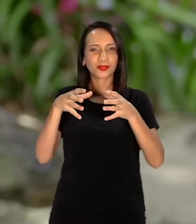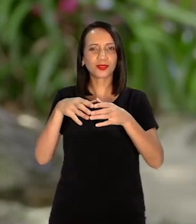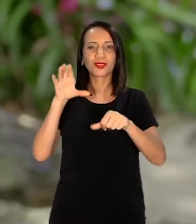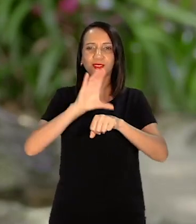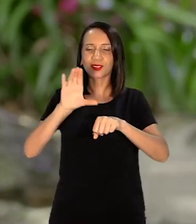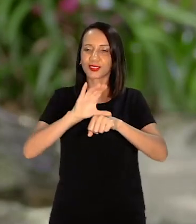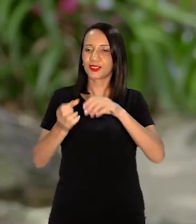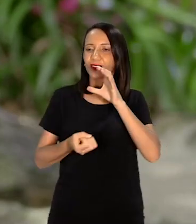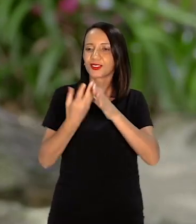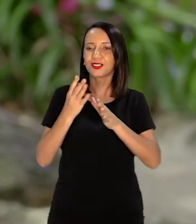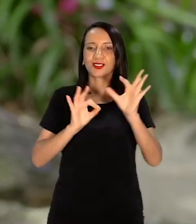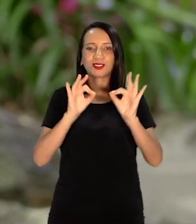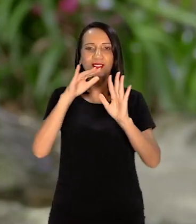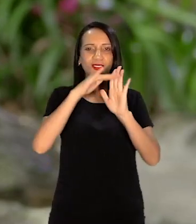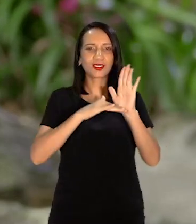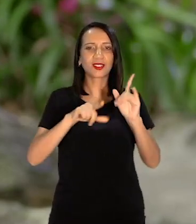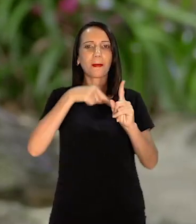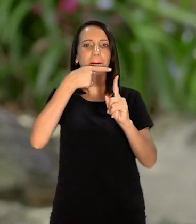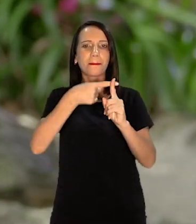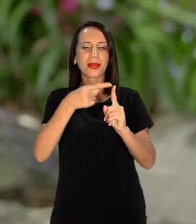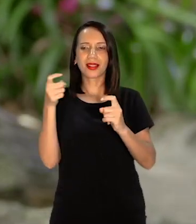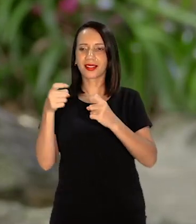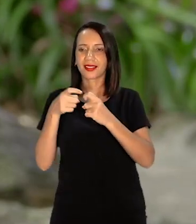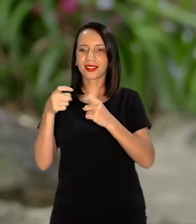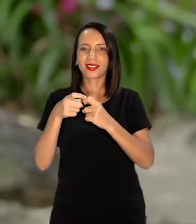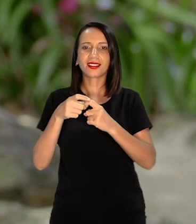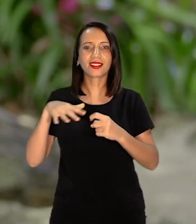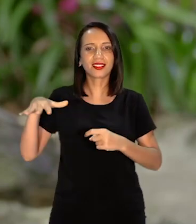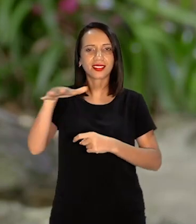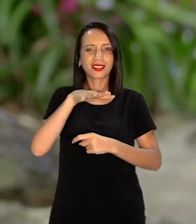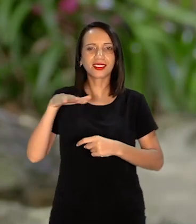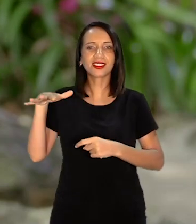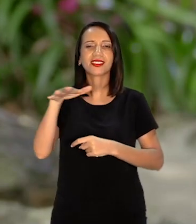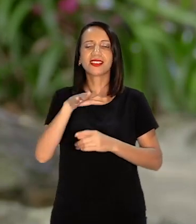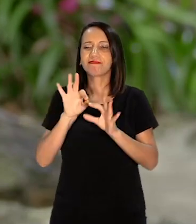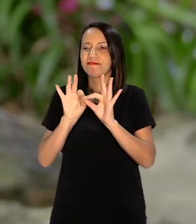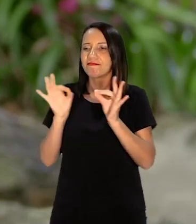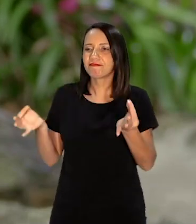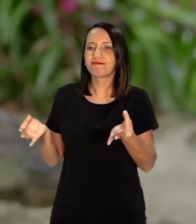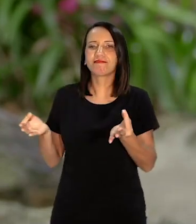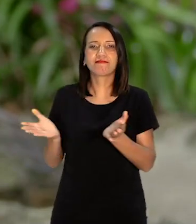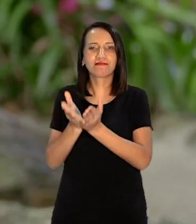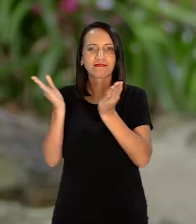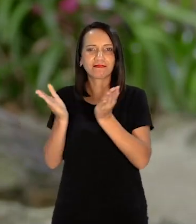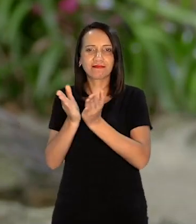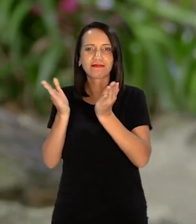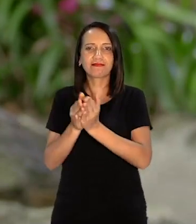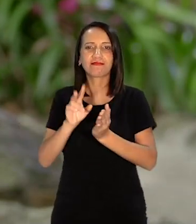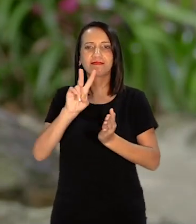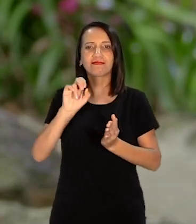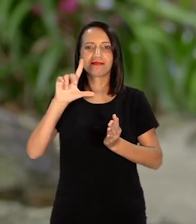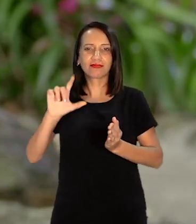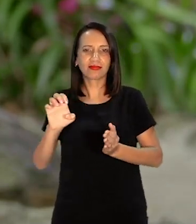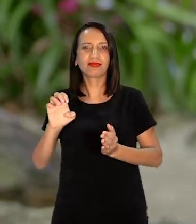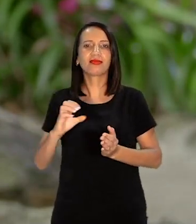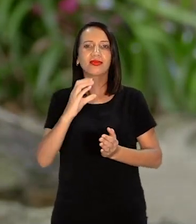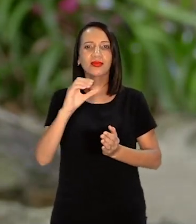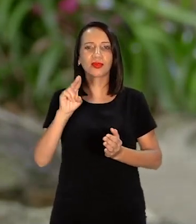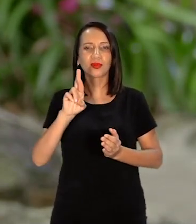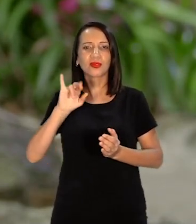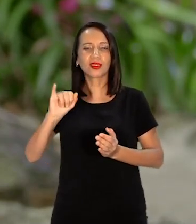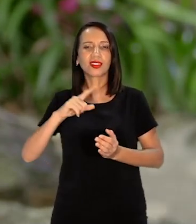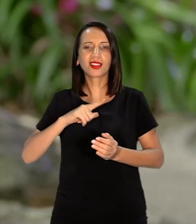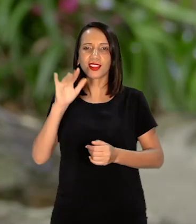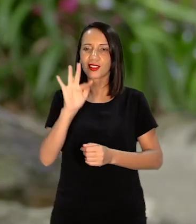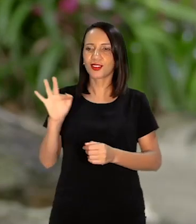curso criado pelo programa Mais Médicos Então uma região extremamente pobre, o Vale do Mucuri Médica e professora voluntária A